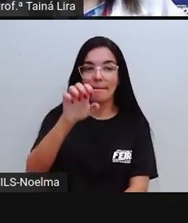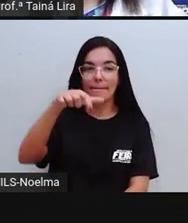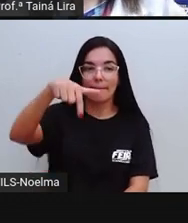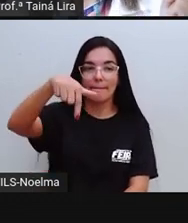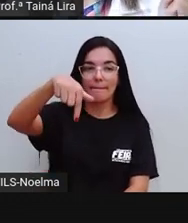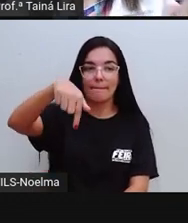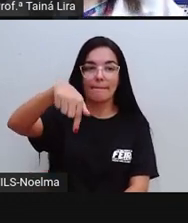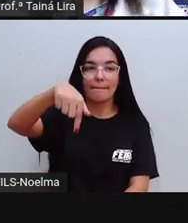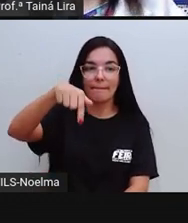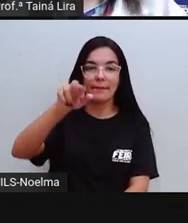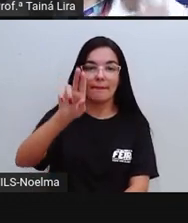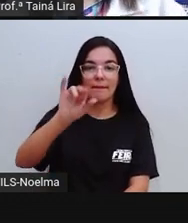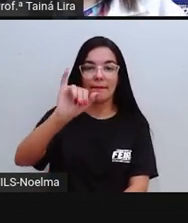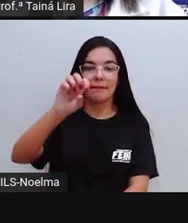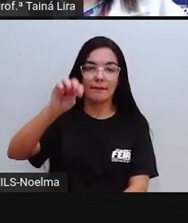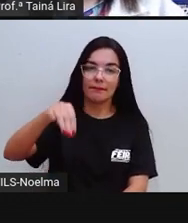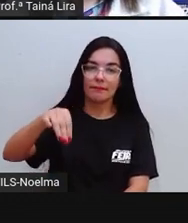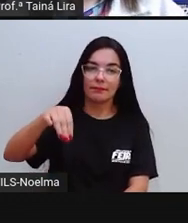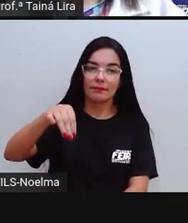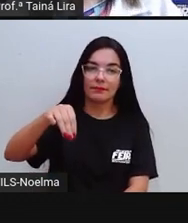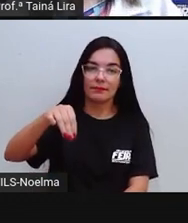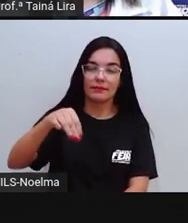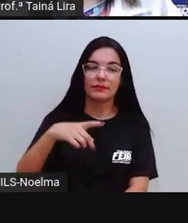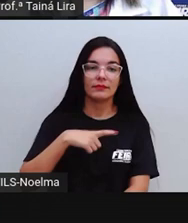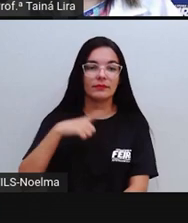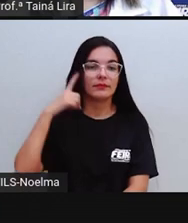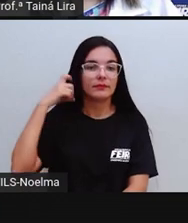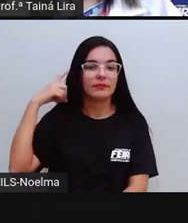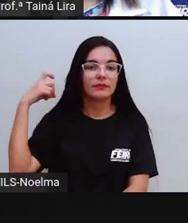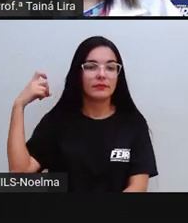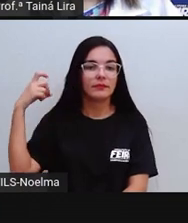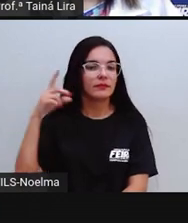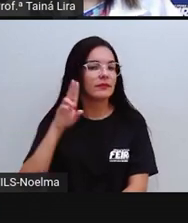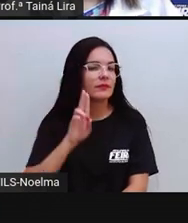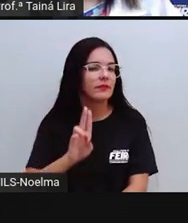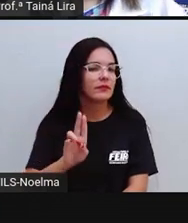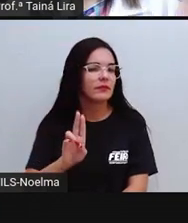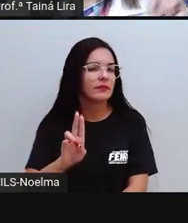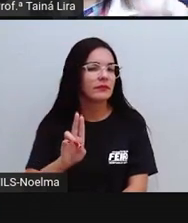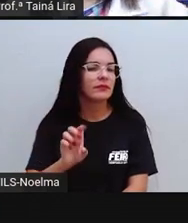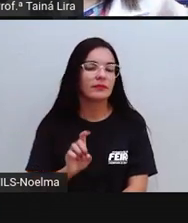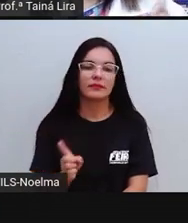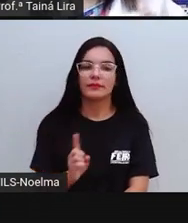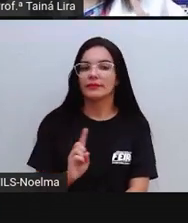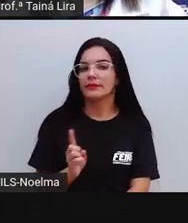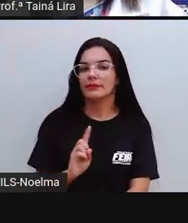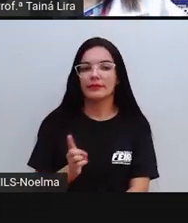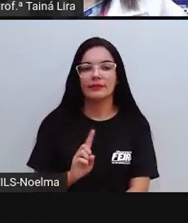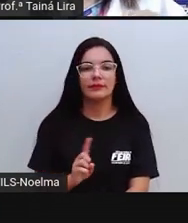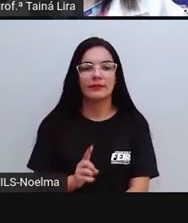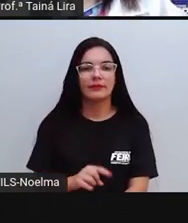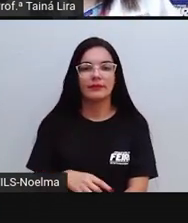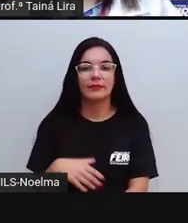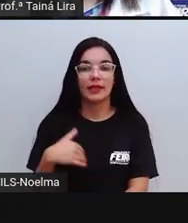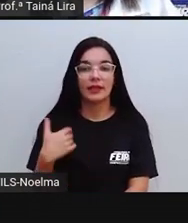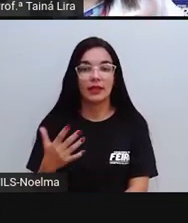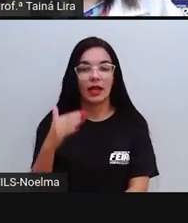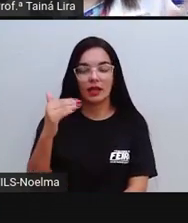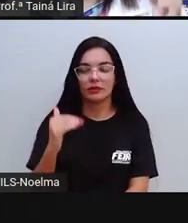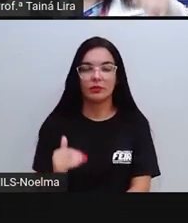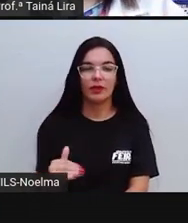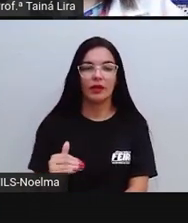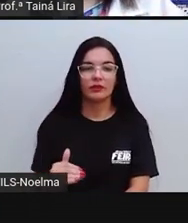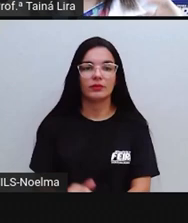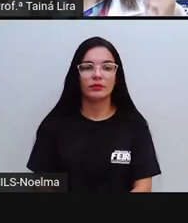com a Pro? Pequim. Ouvimos o som do U? Não. Não. Ó, a de baixo,